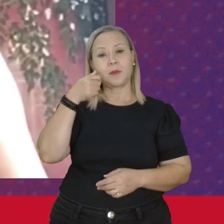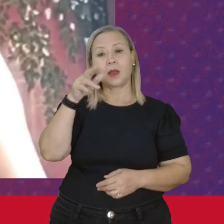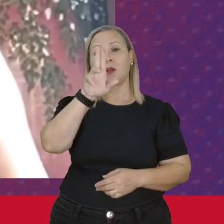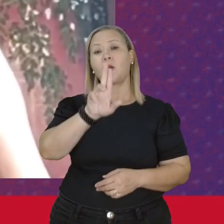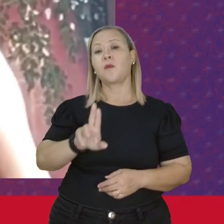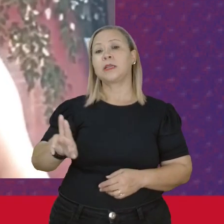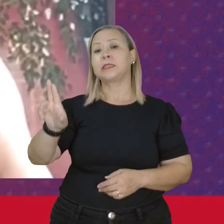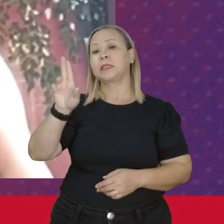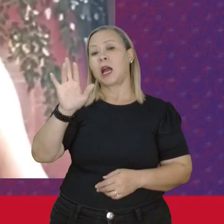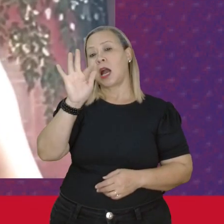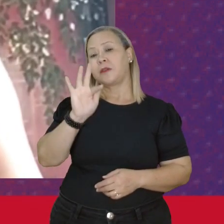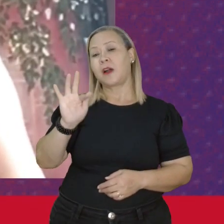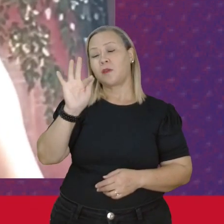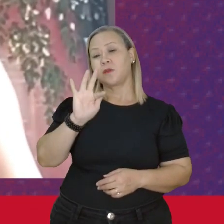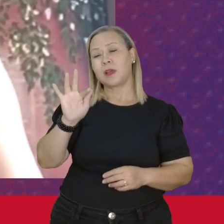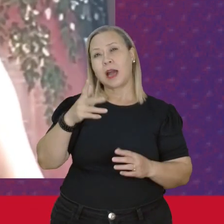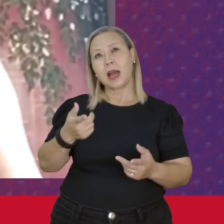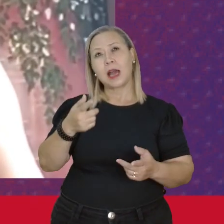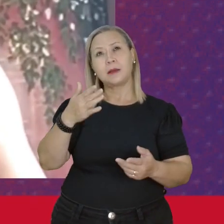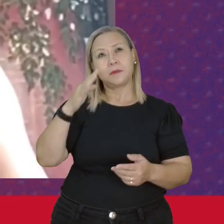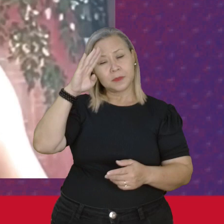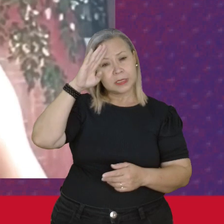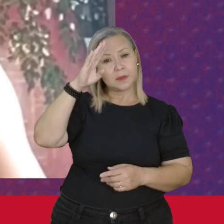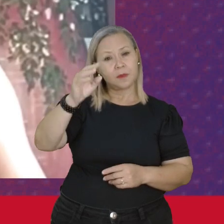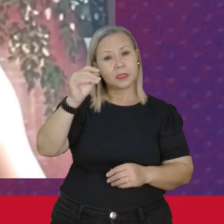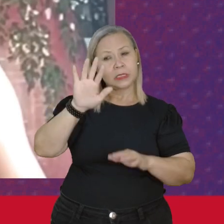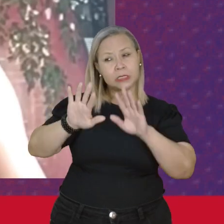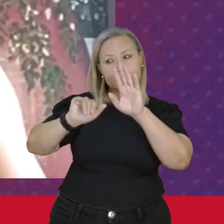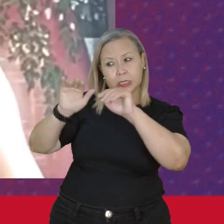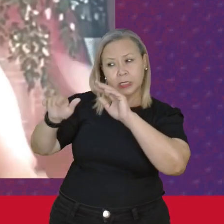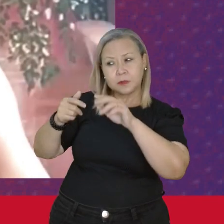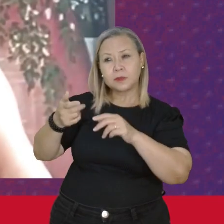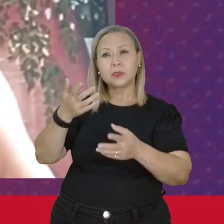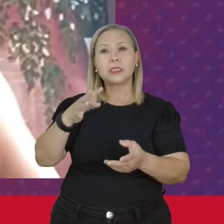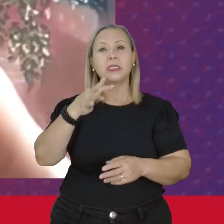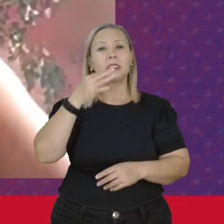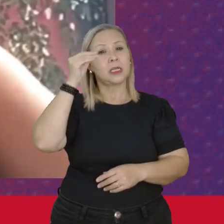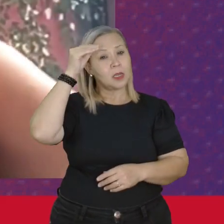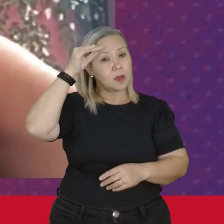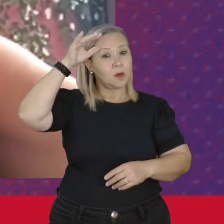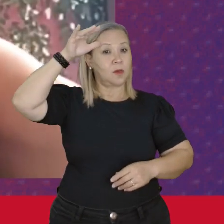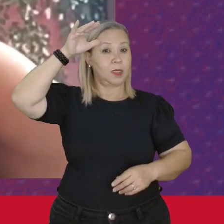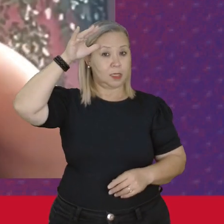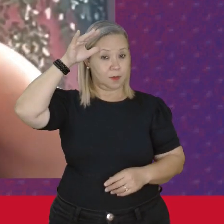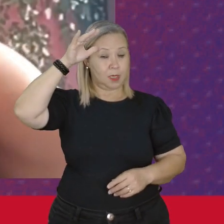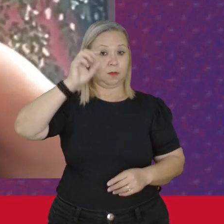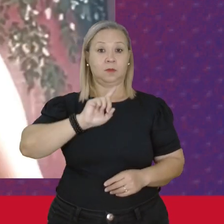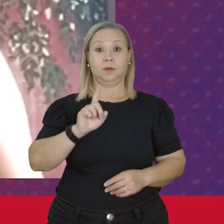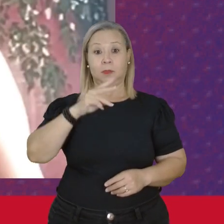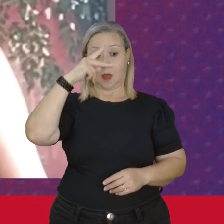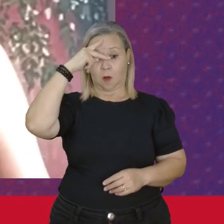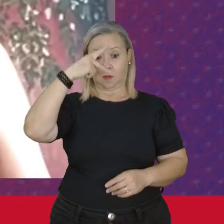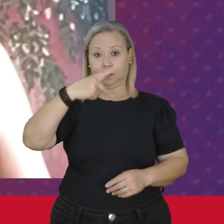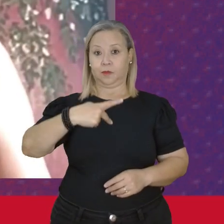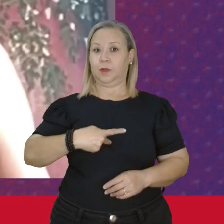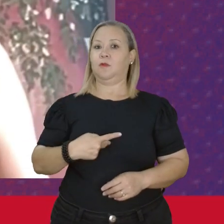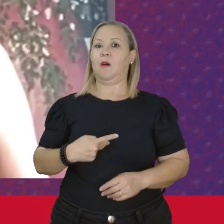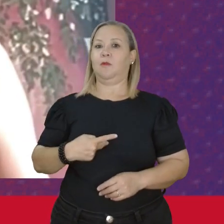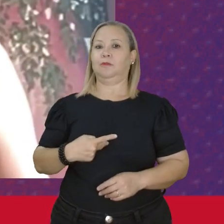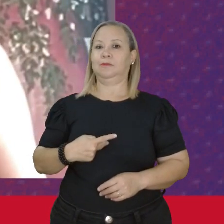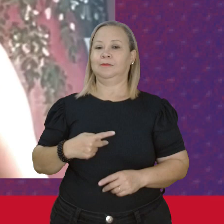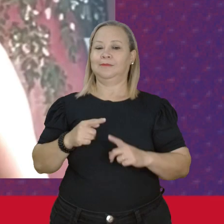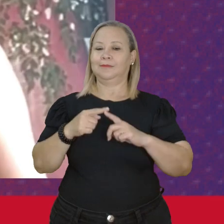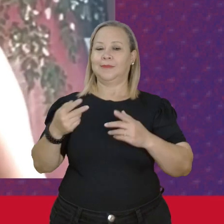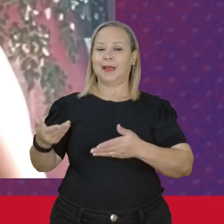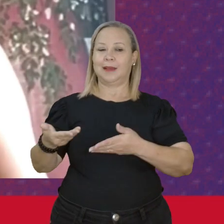Principalmente É a busca Desse conhecimento Mas um conhecimento Não individual Mas um conhecimento Que leva Para a